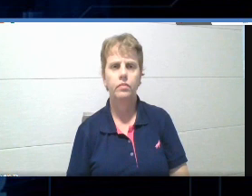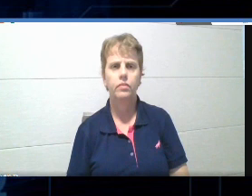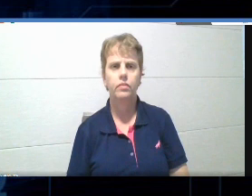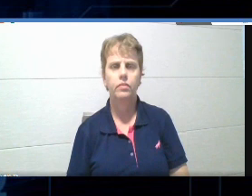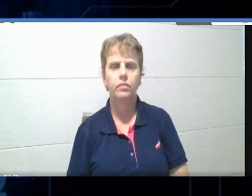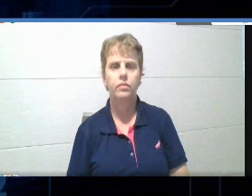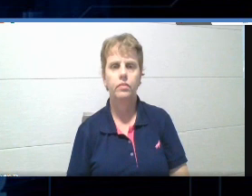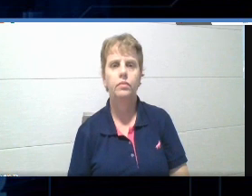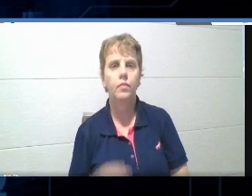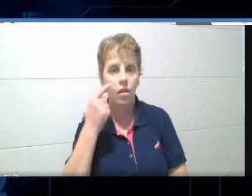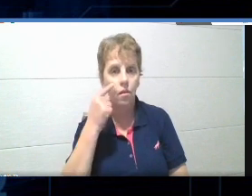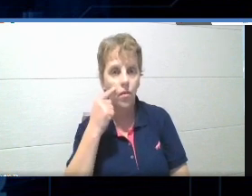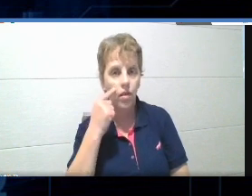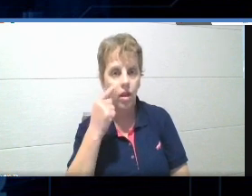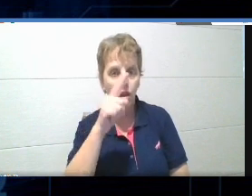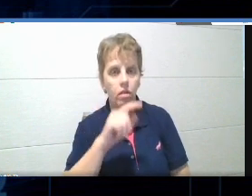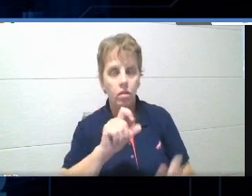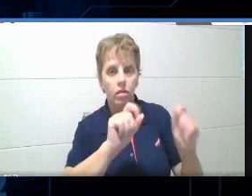Estão vendo minha tela aí?